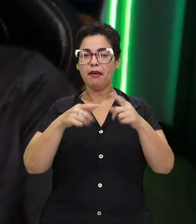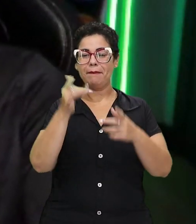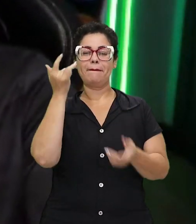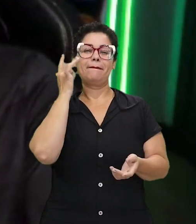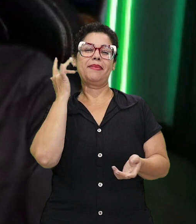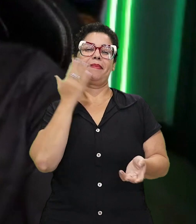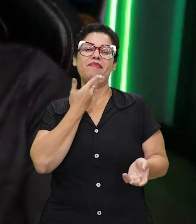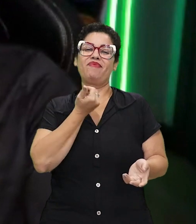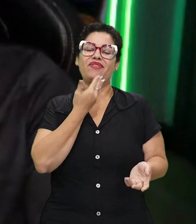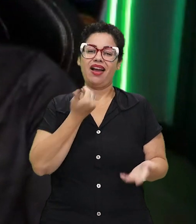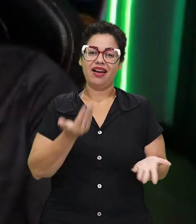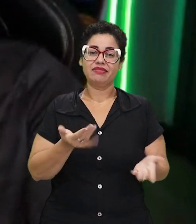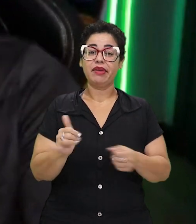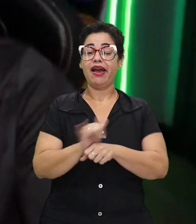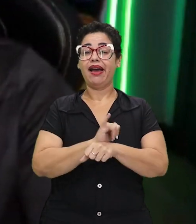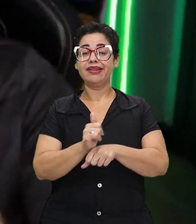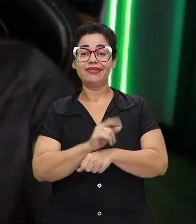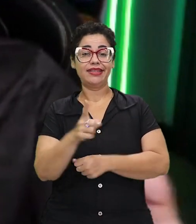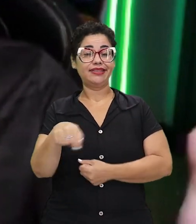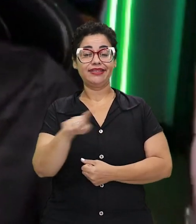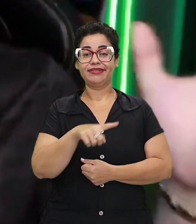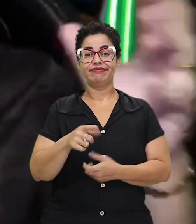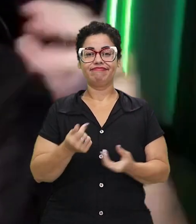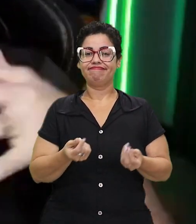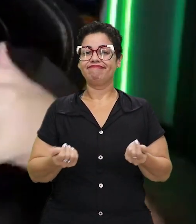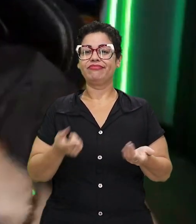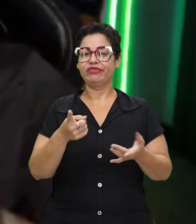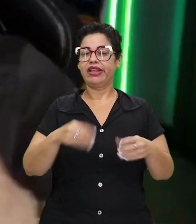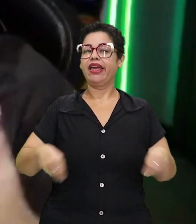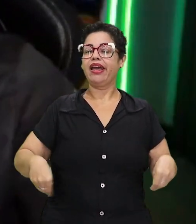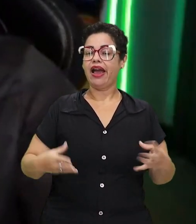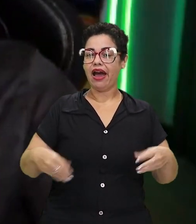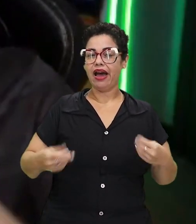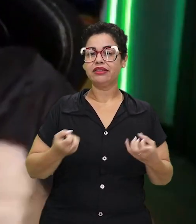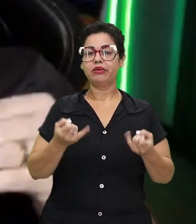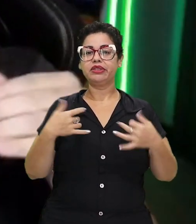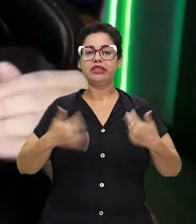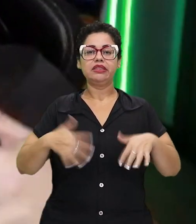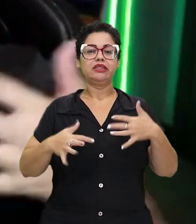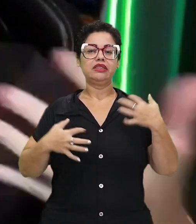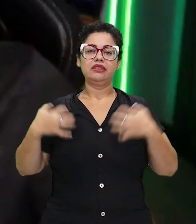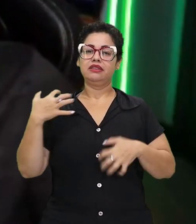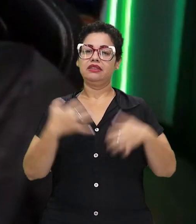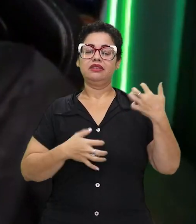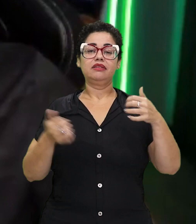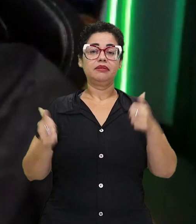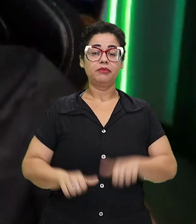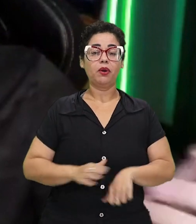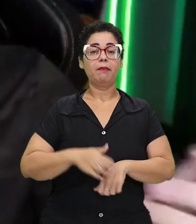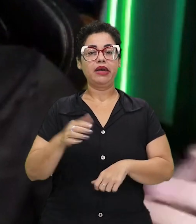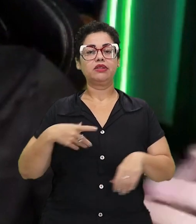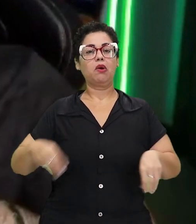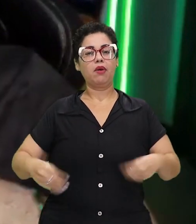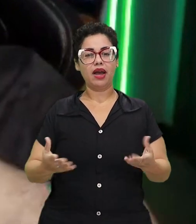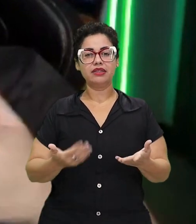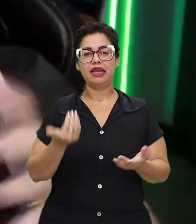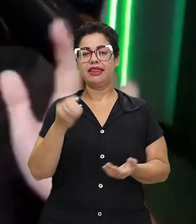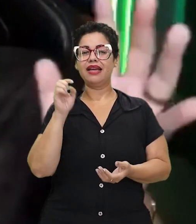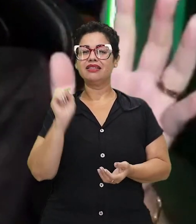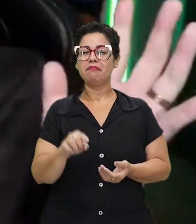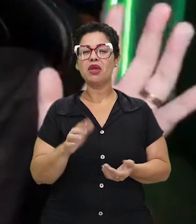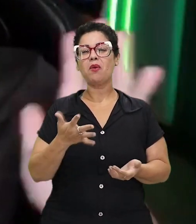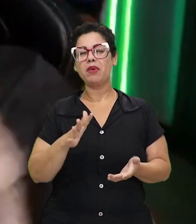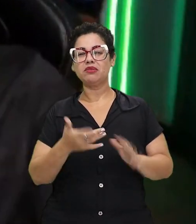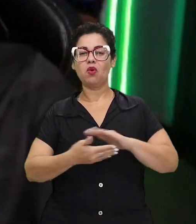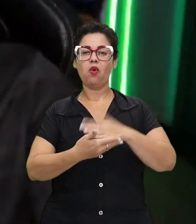basta demais. Mas aí, às vezes, talvez, pode ser que você gaste e acabe se frustrando ainda mais. Porque, pô, gastei, sei lá,